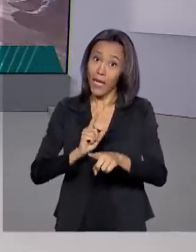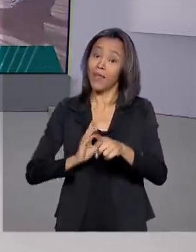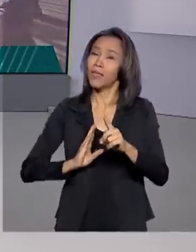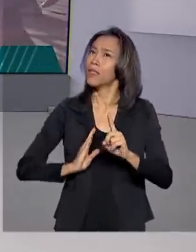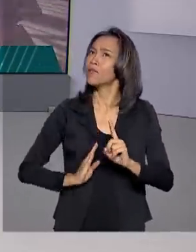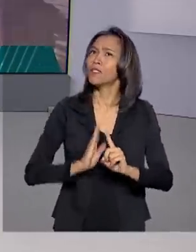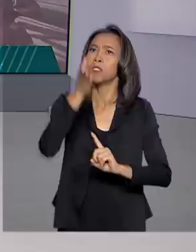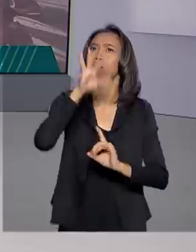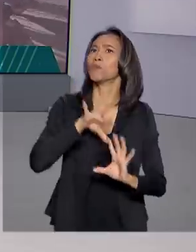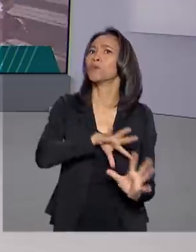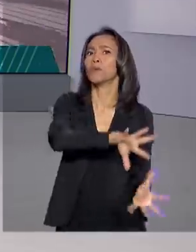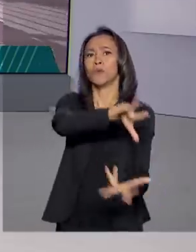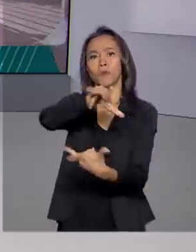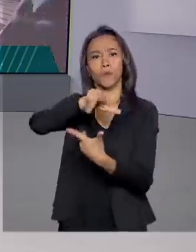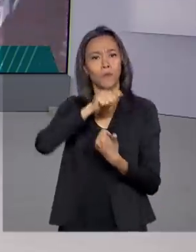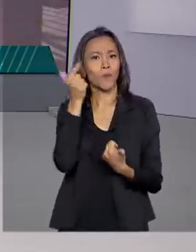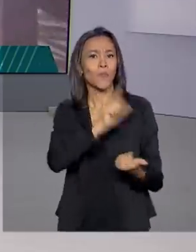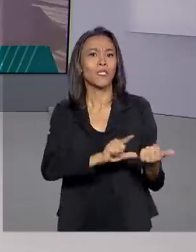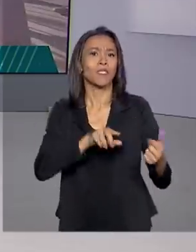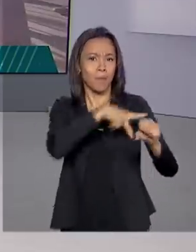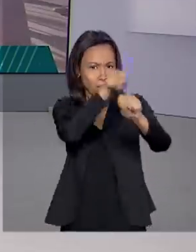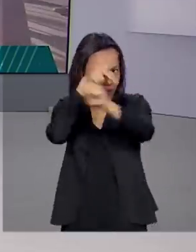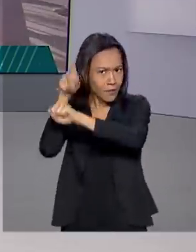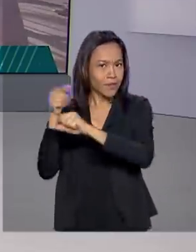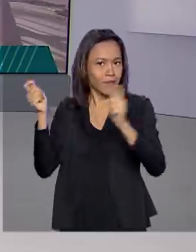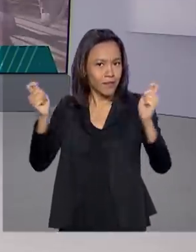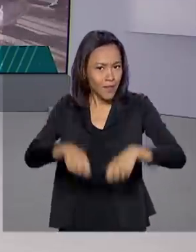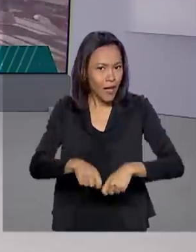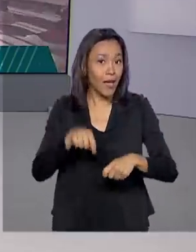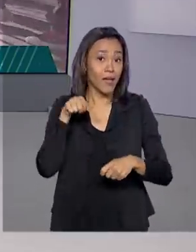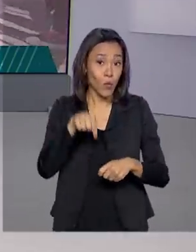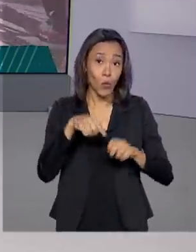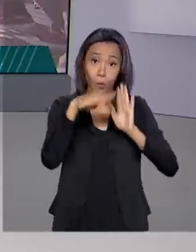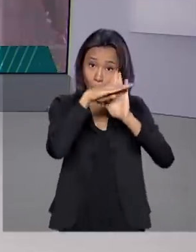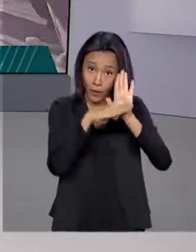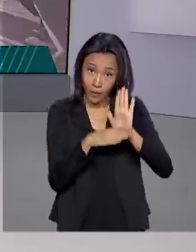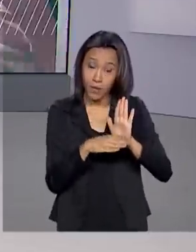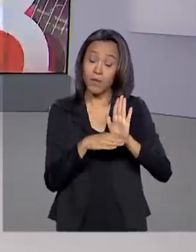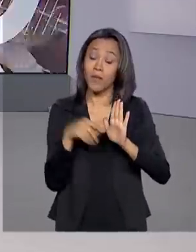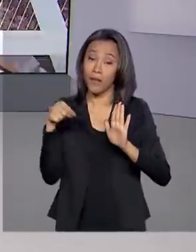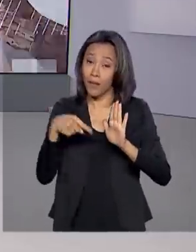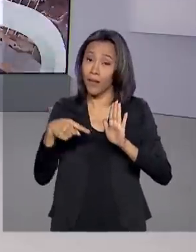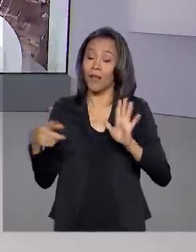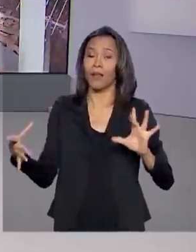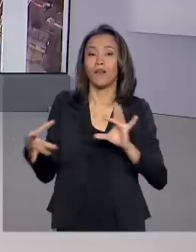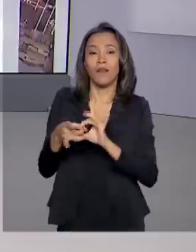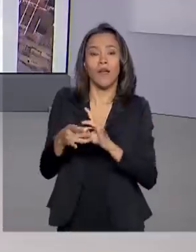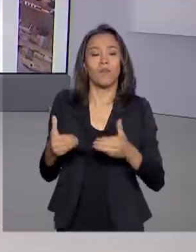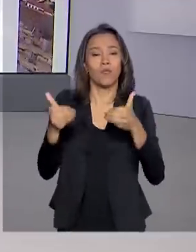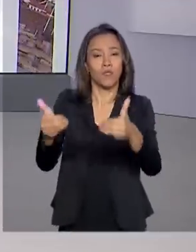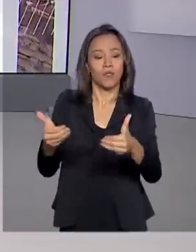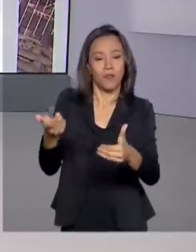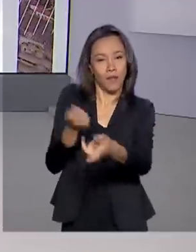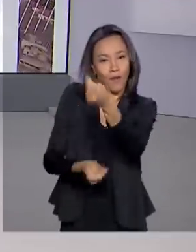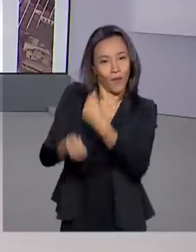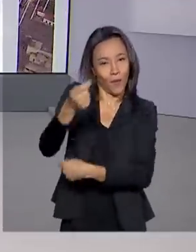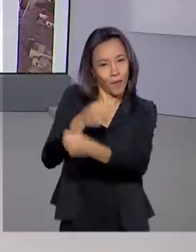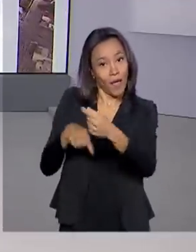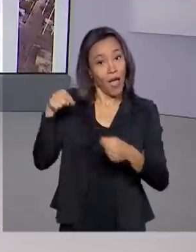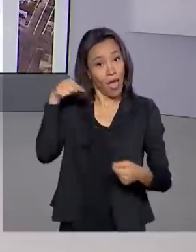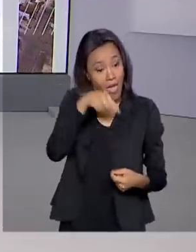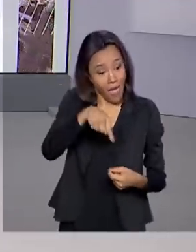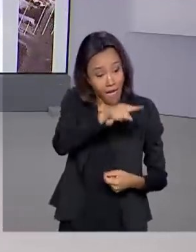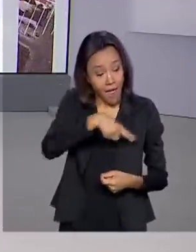conquistar outros países. O programa Startout Brasil, do Ministério da Economia, ajuda a inserir essas